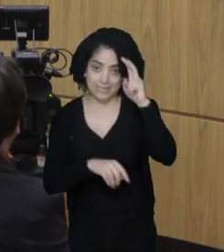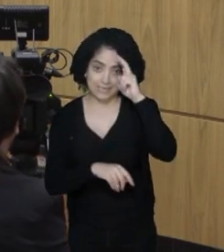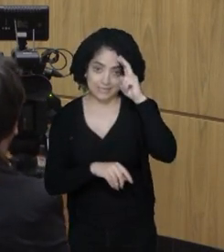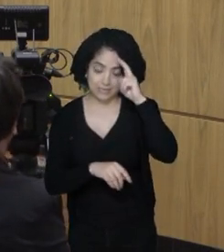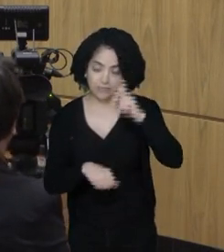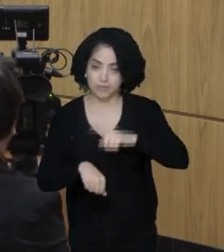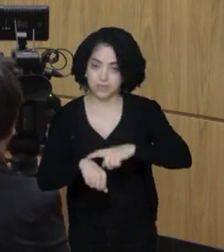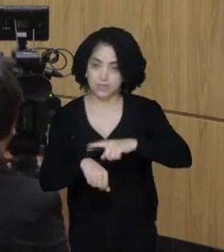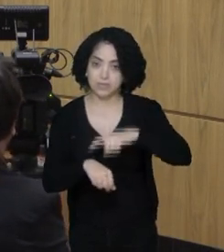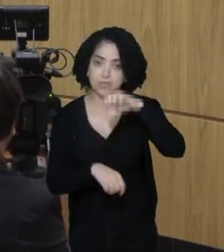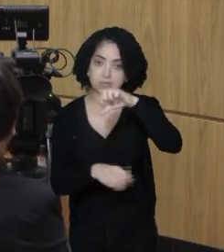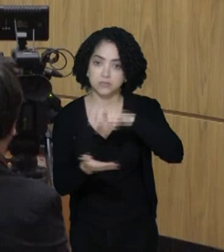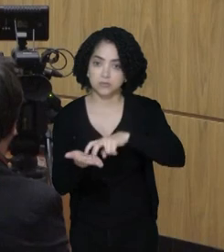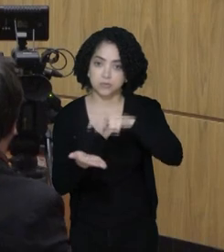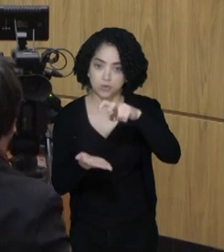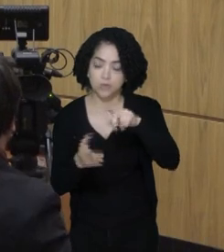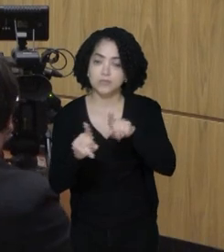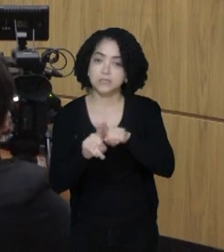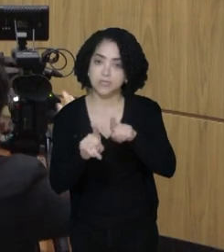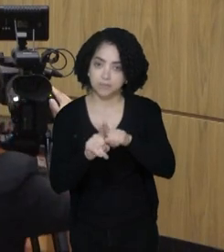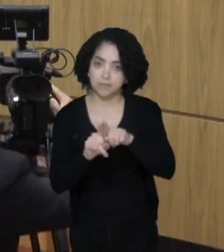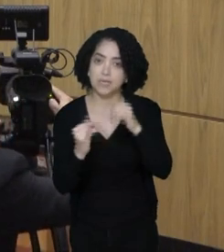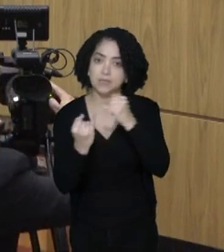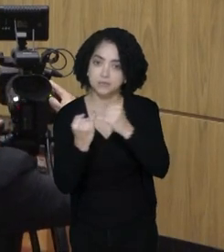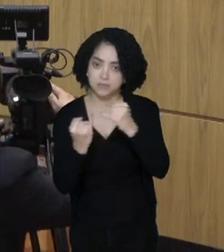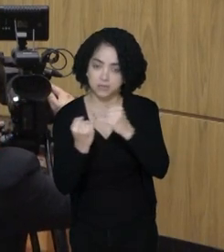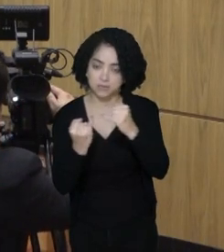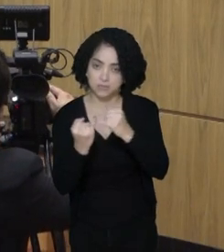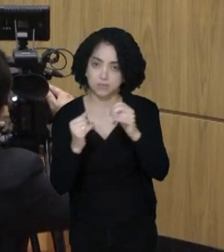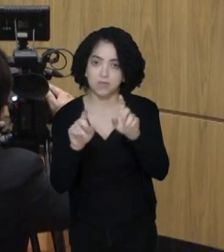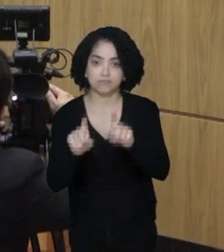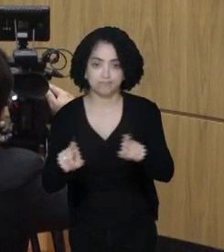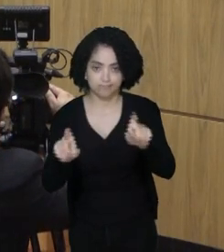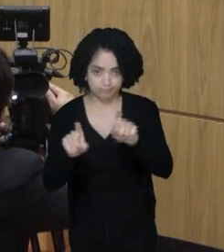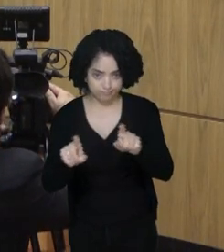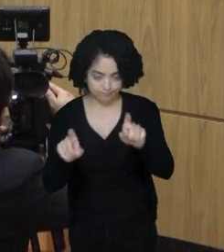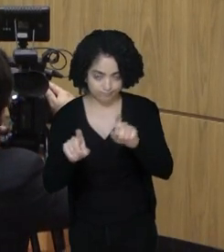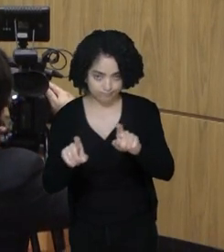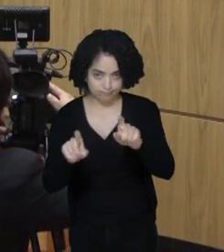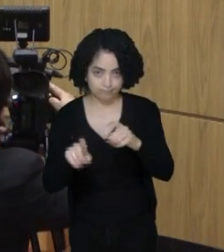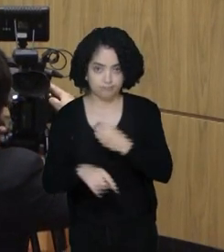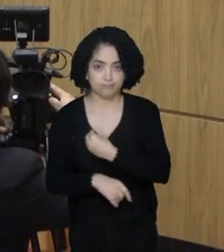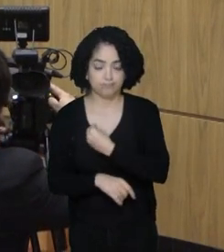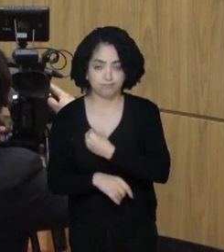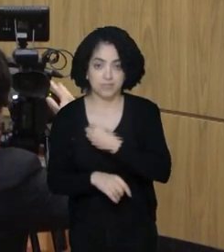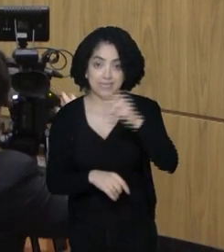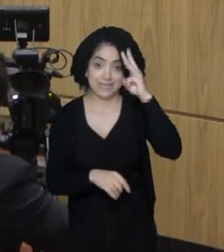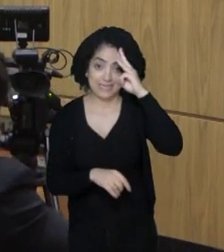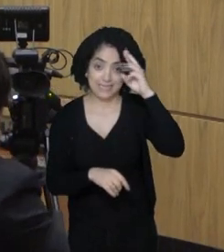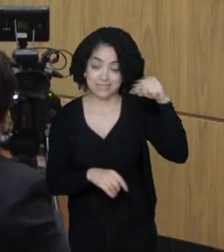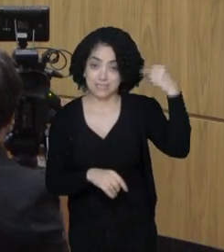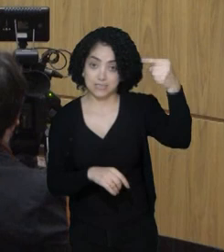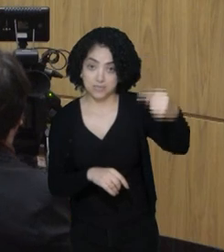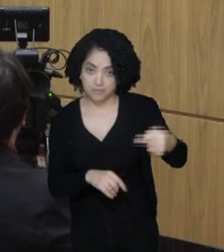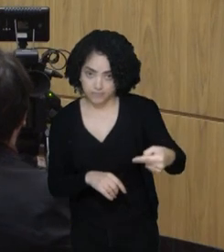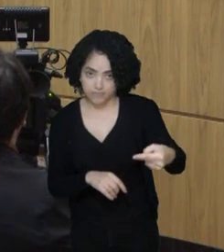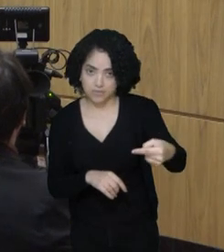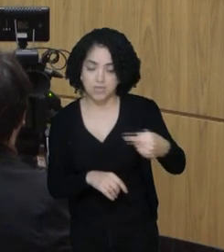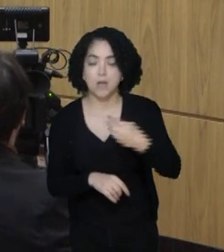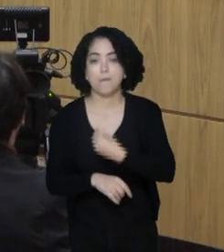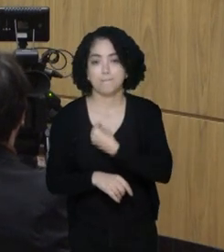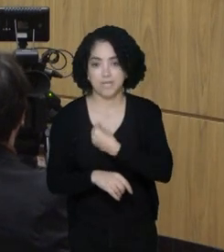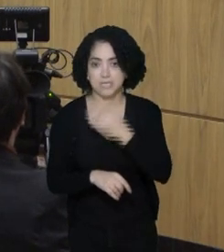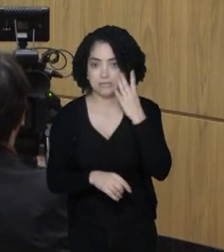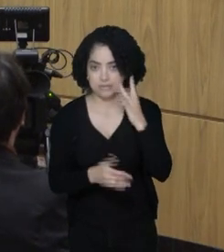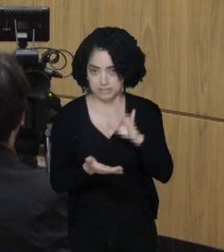9 horas e a sessão também será híbrida. Na terça-feira que vem, a sessão é presencial,